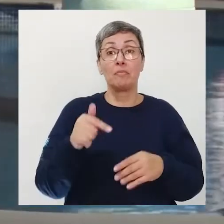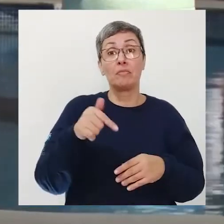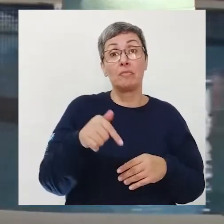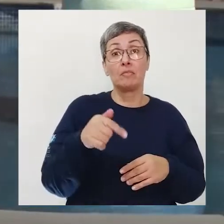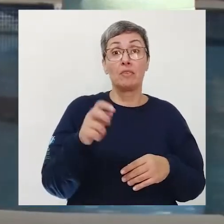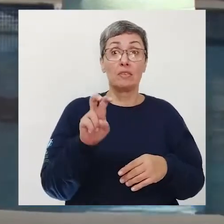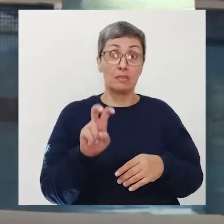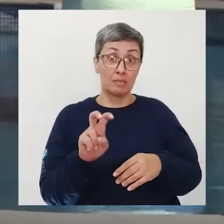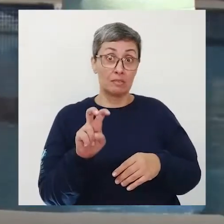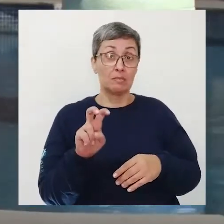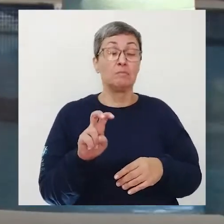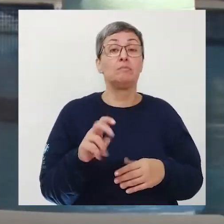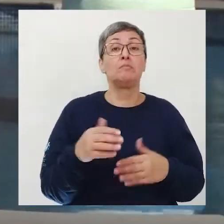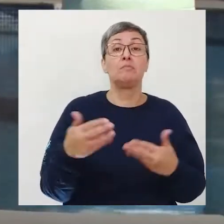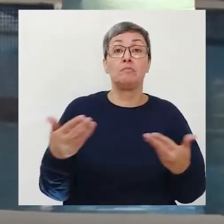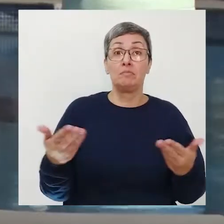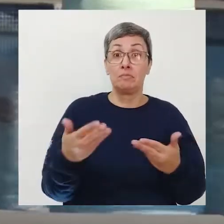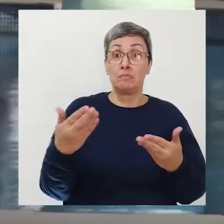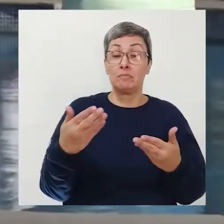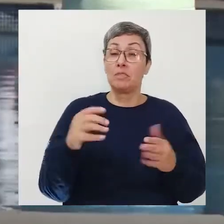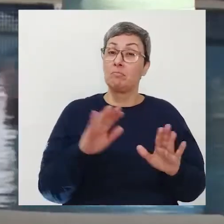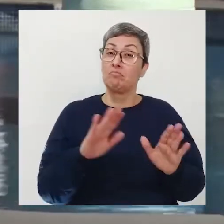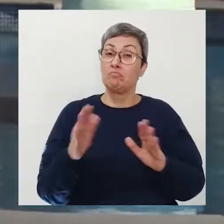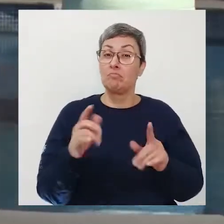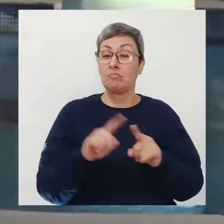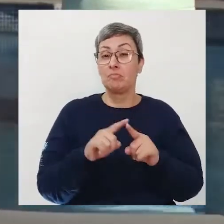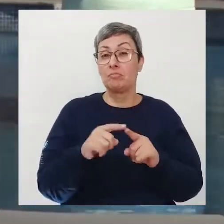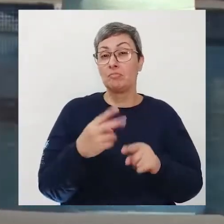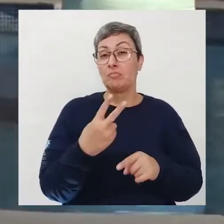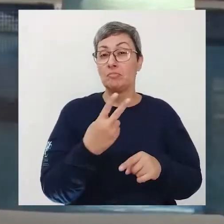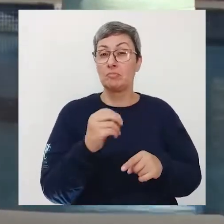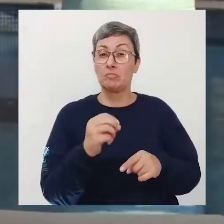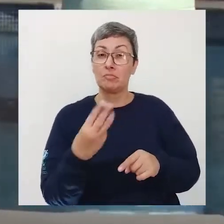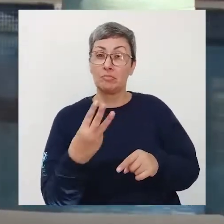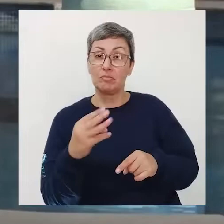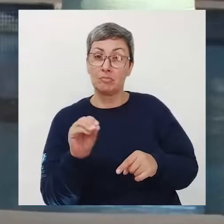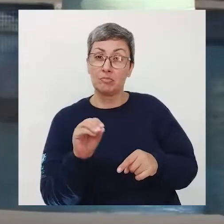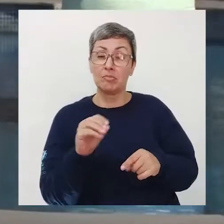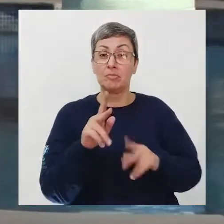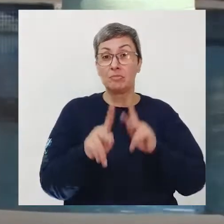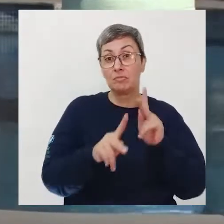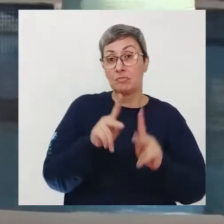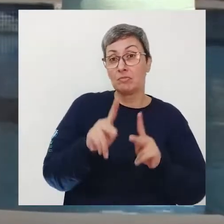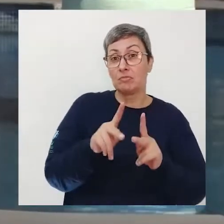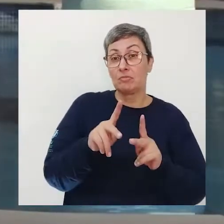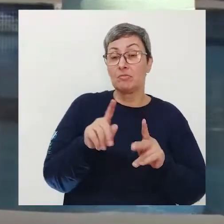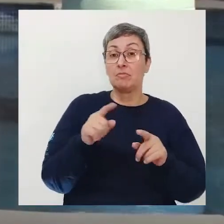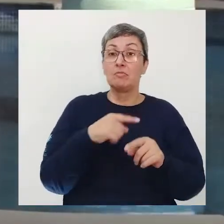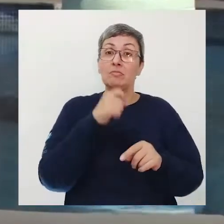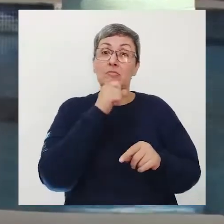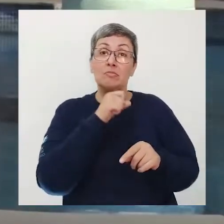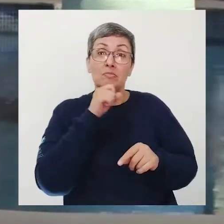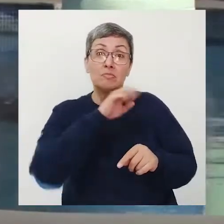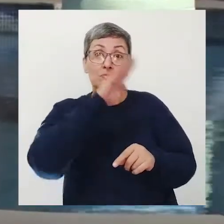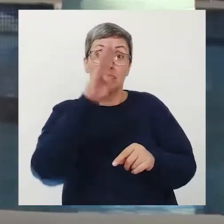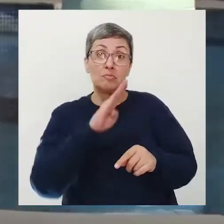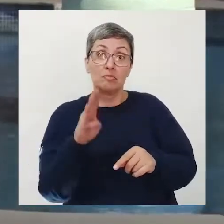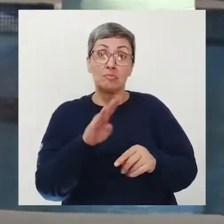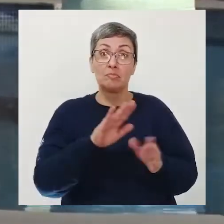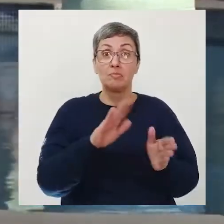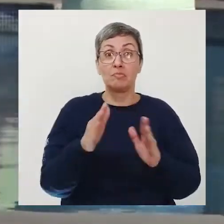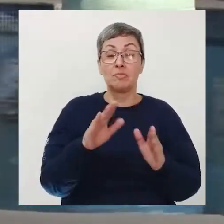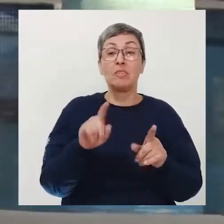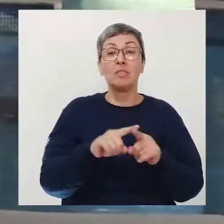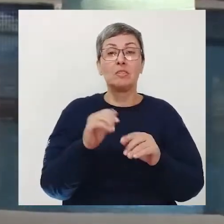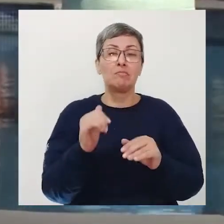nossos idosos brasileiros será bem superior a população de crianças ou seja se você tem 20 30